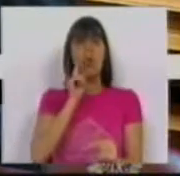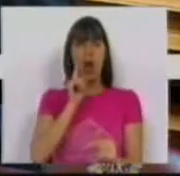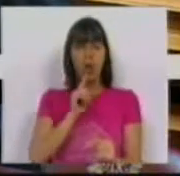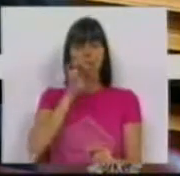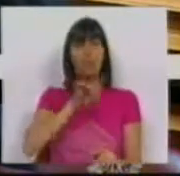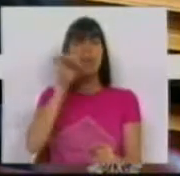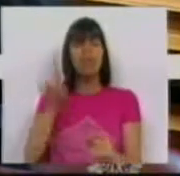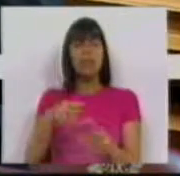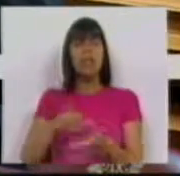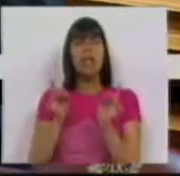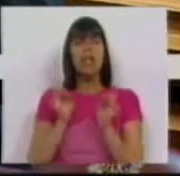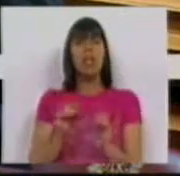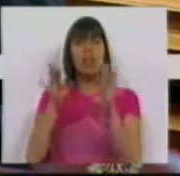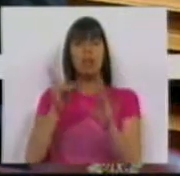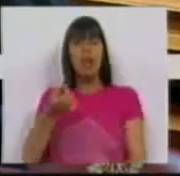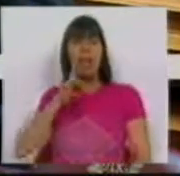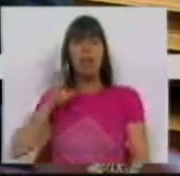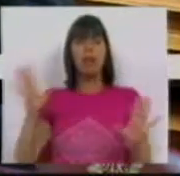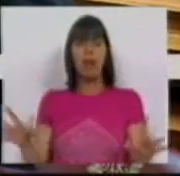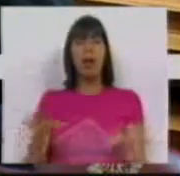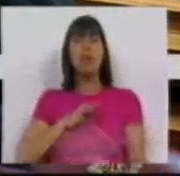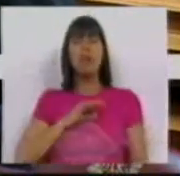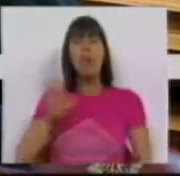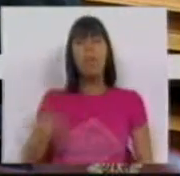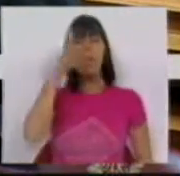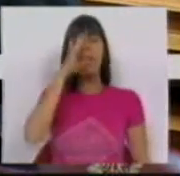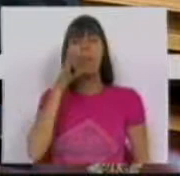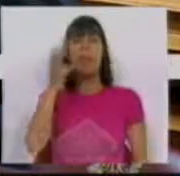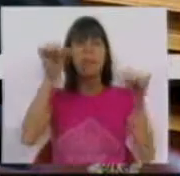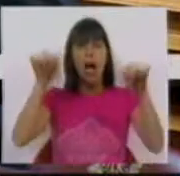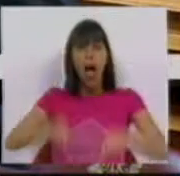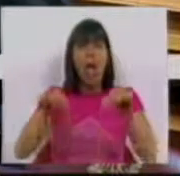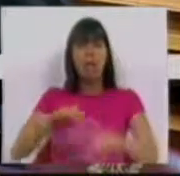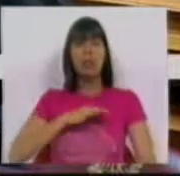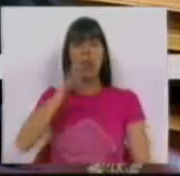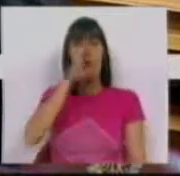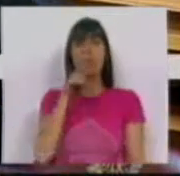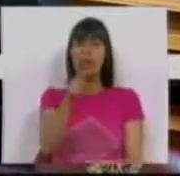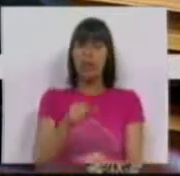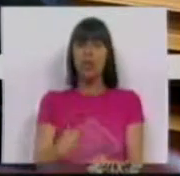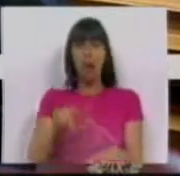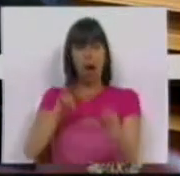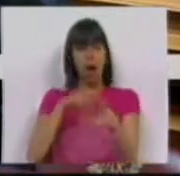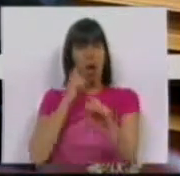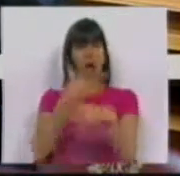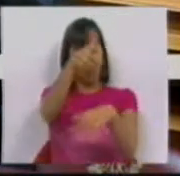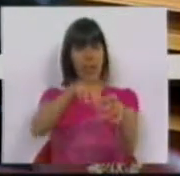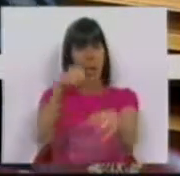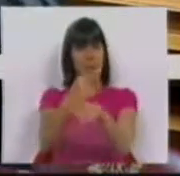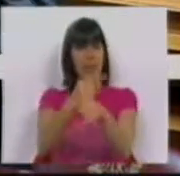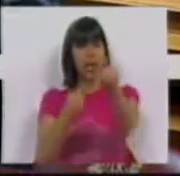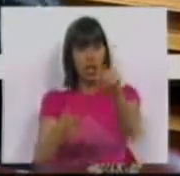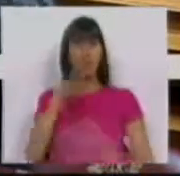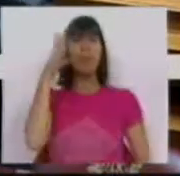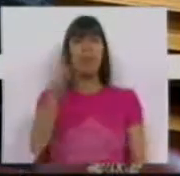no caso de despedimentos ilegais. Foi o Senhor Primeiro-Ministro que disse aqui, Senhor Ministro, precisamente na cadeira onde está sentado hoje,